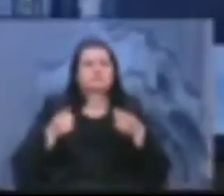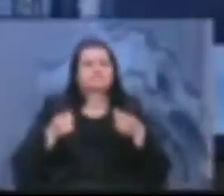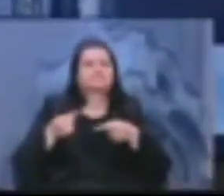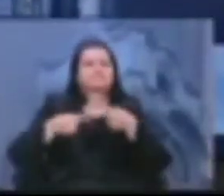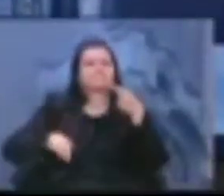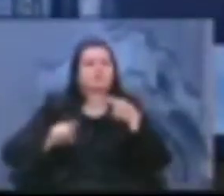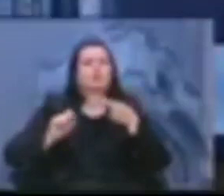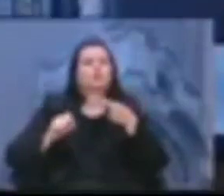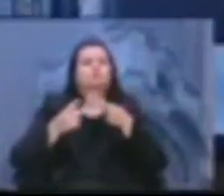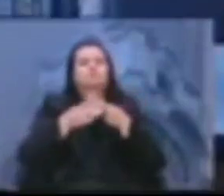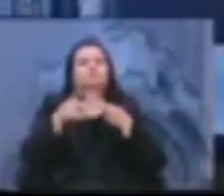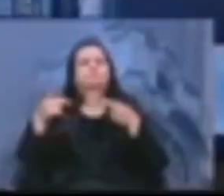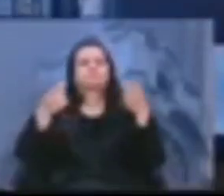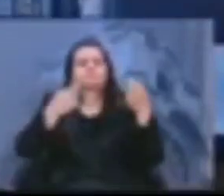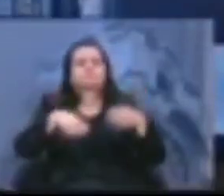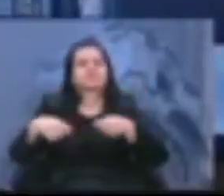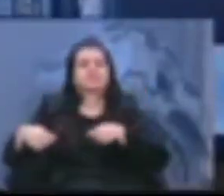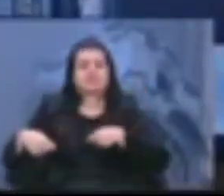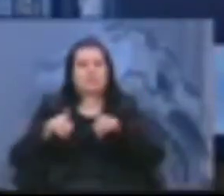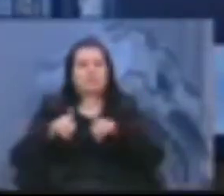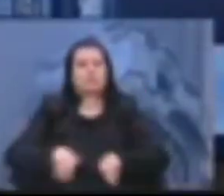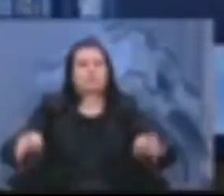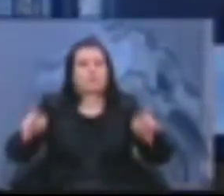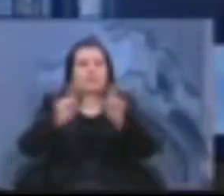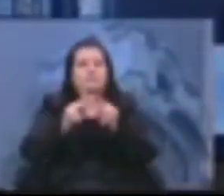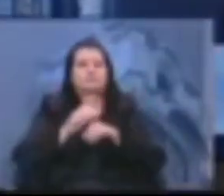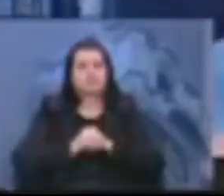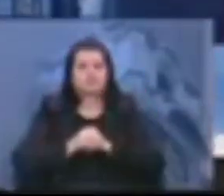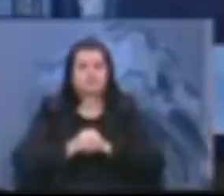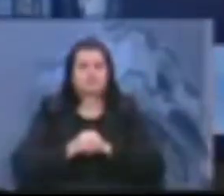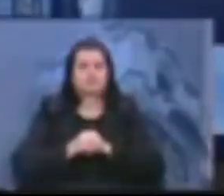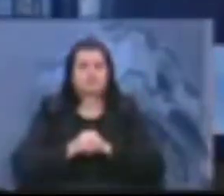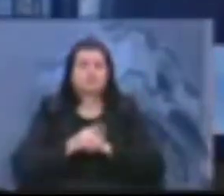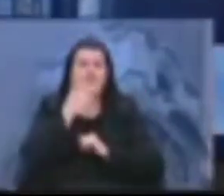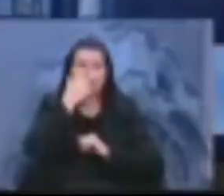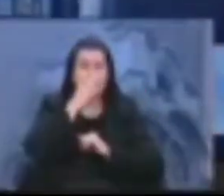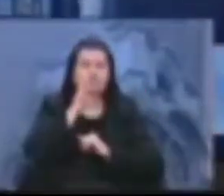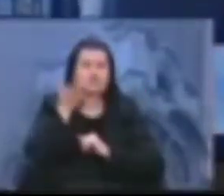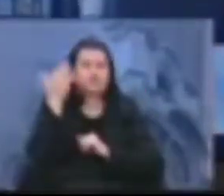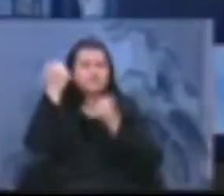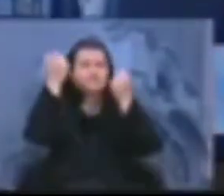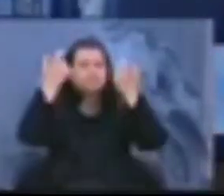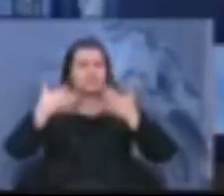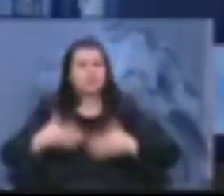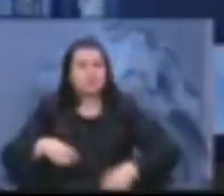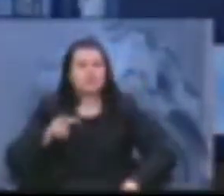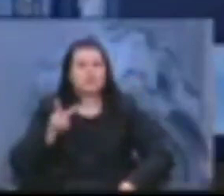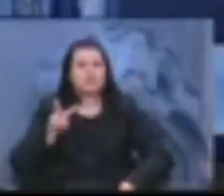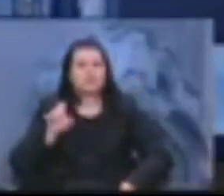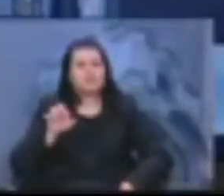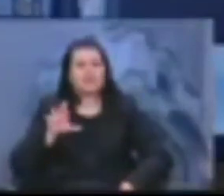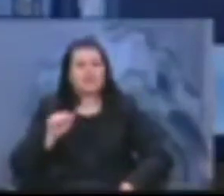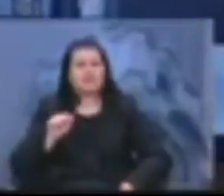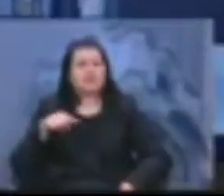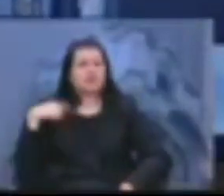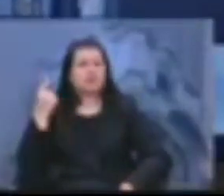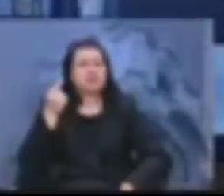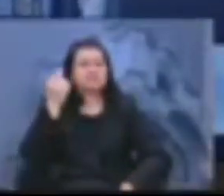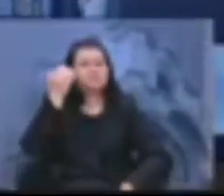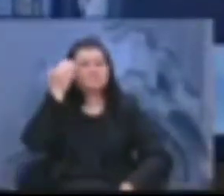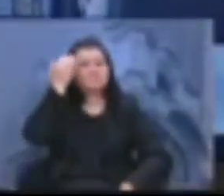necessidades da população é, como bem falou a Vera, incompreensível.